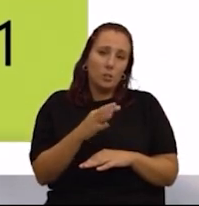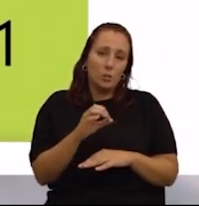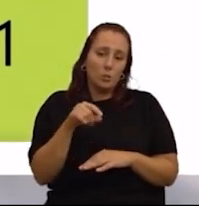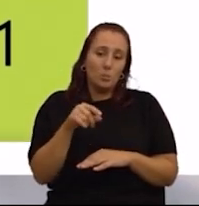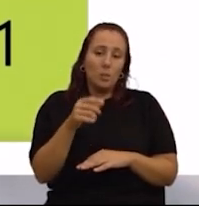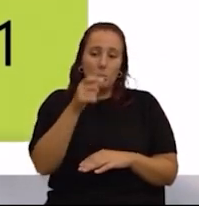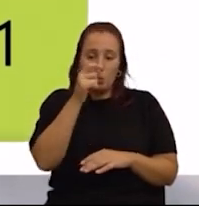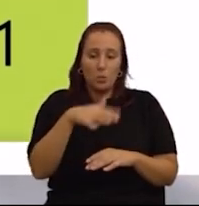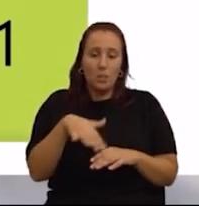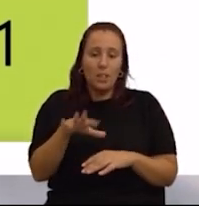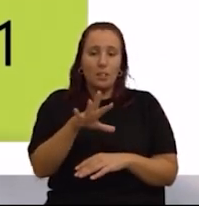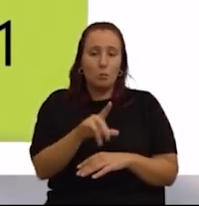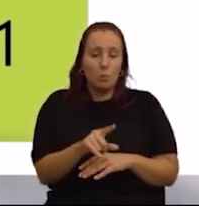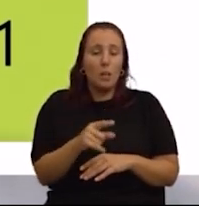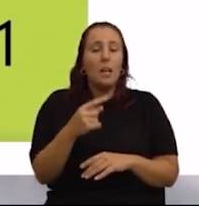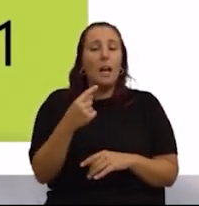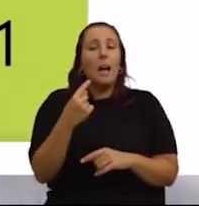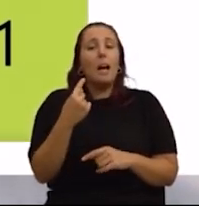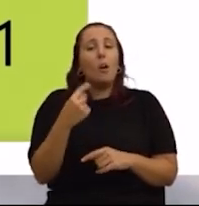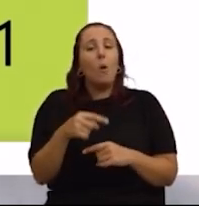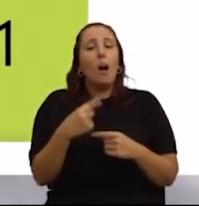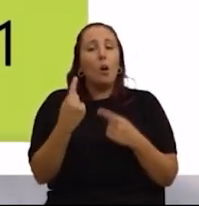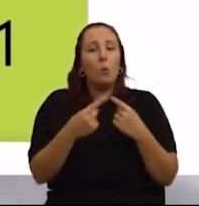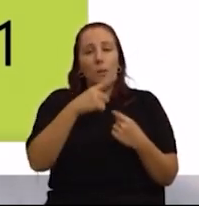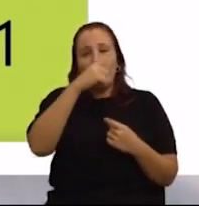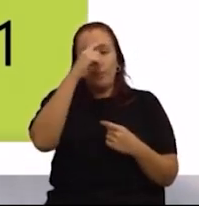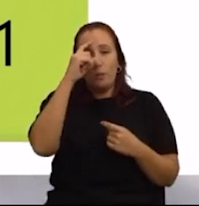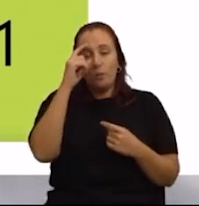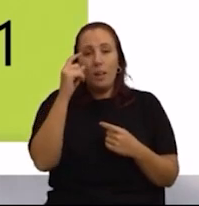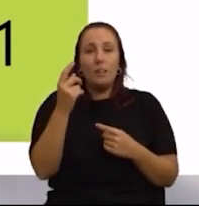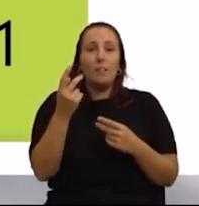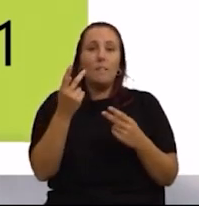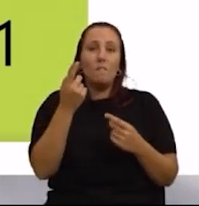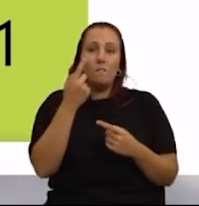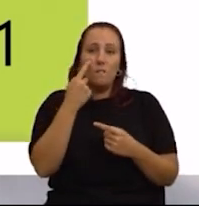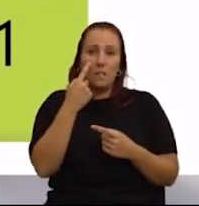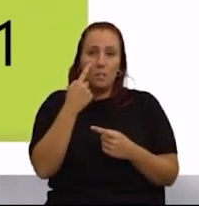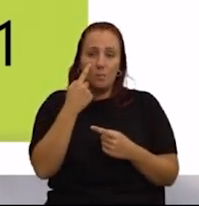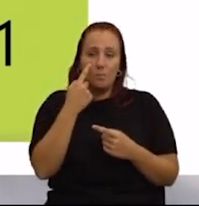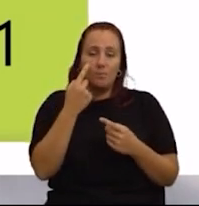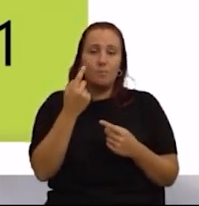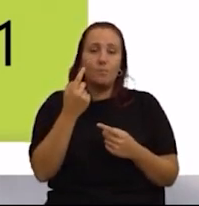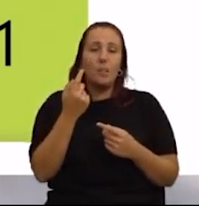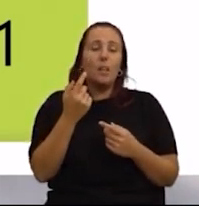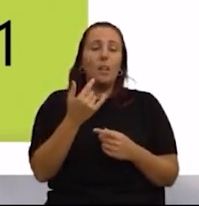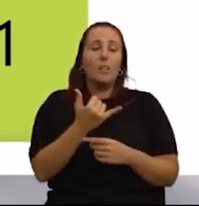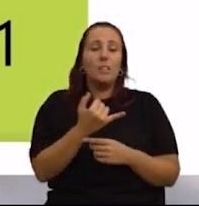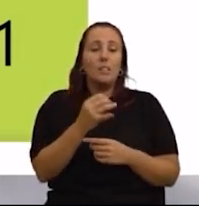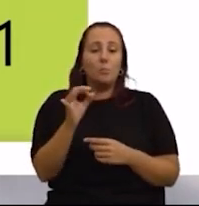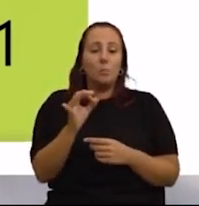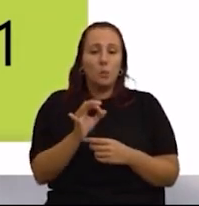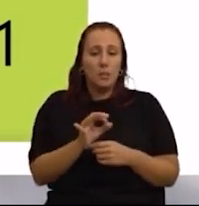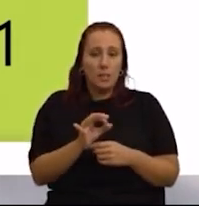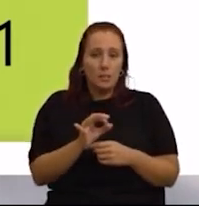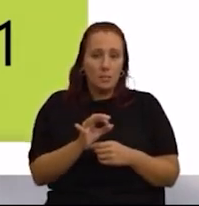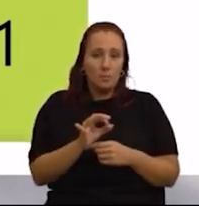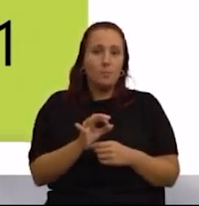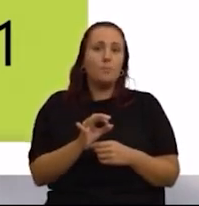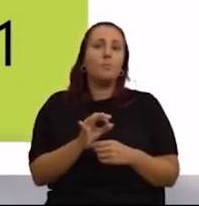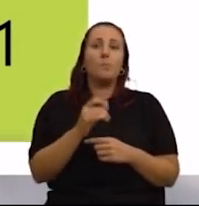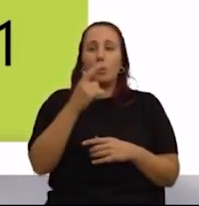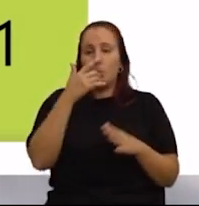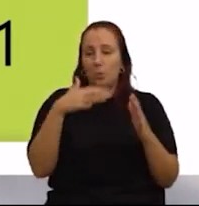de Lisboa com alguma dificuldade de visão. Isto é 25% da população de Lisboa acima dos 5 anos